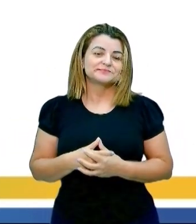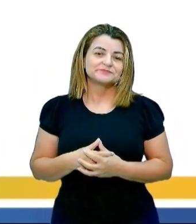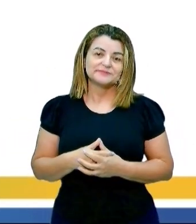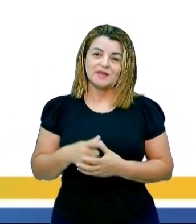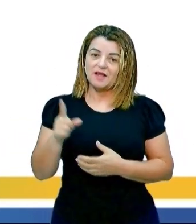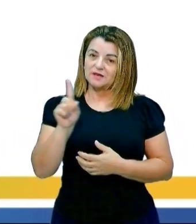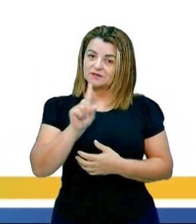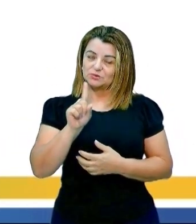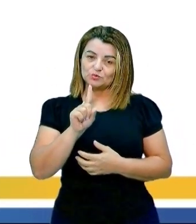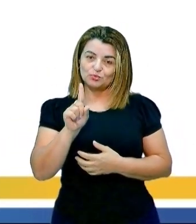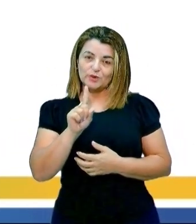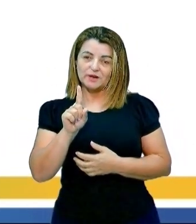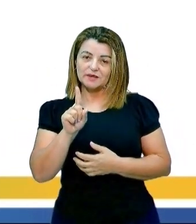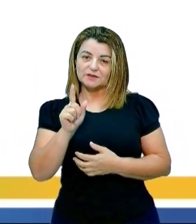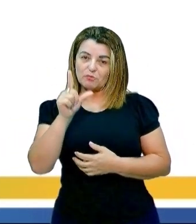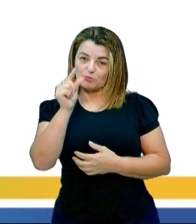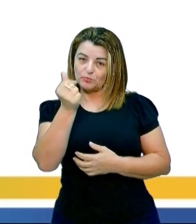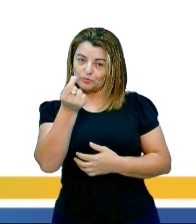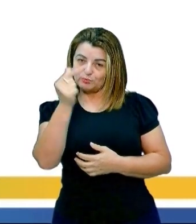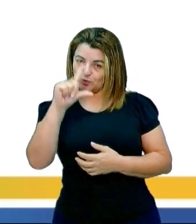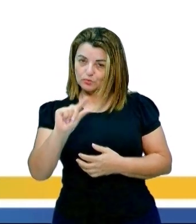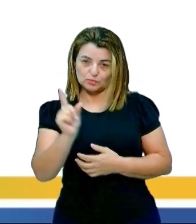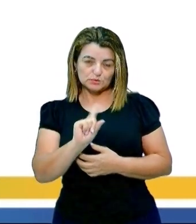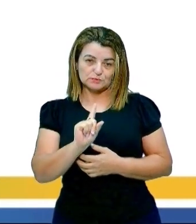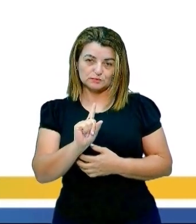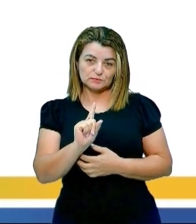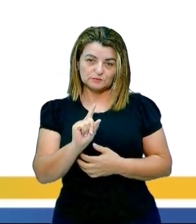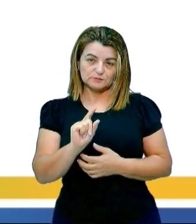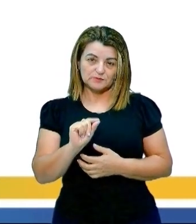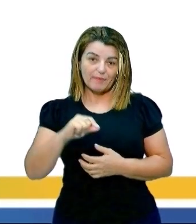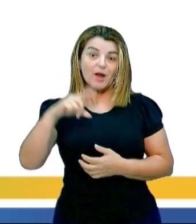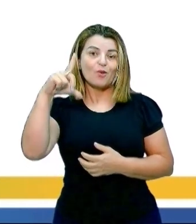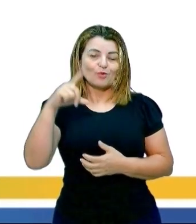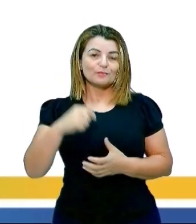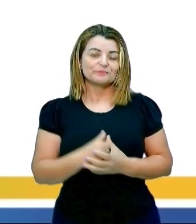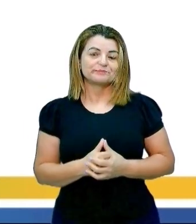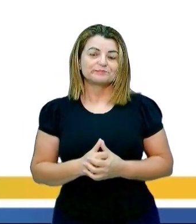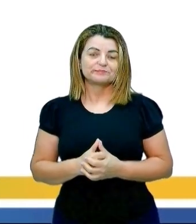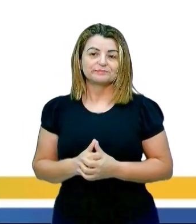Então, não é que possui menor custo, maior custo.